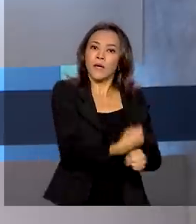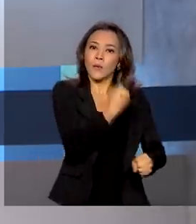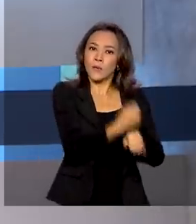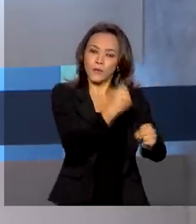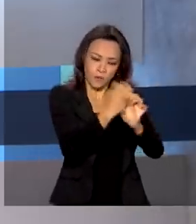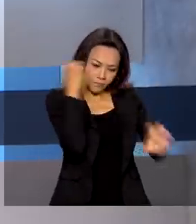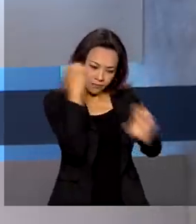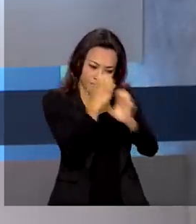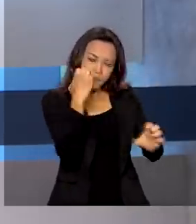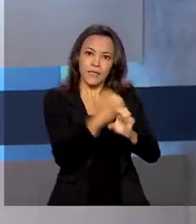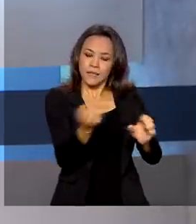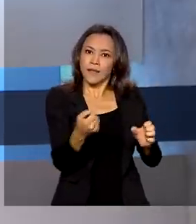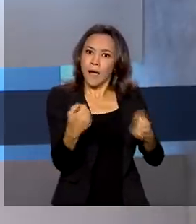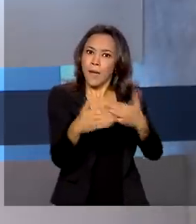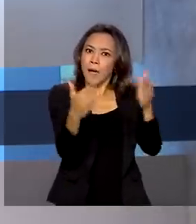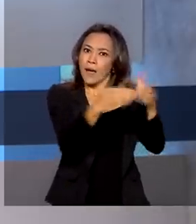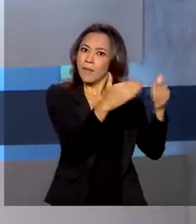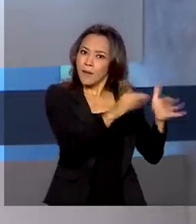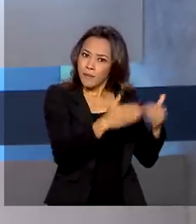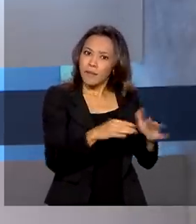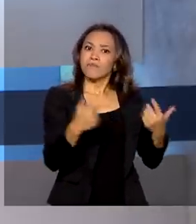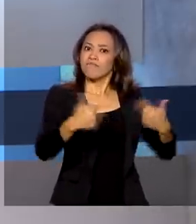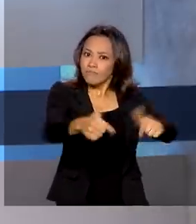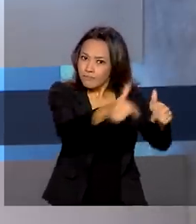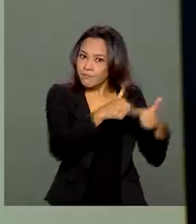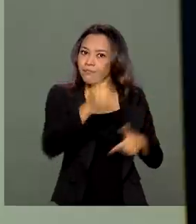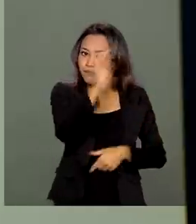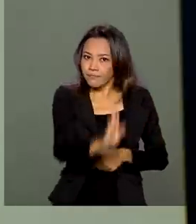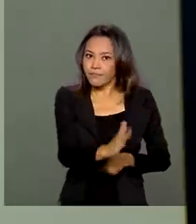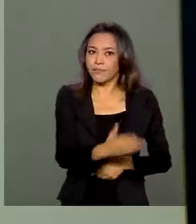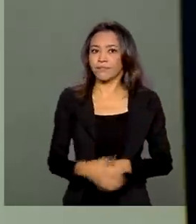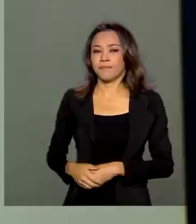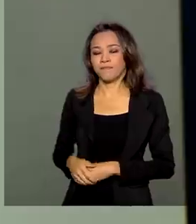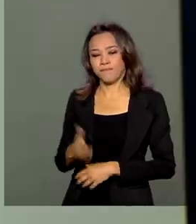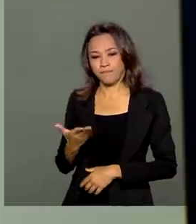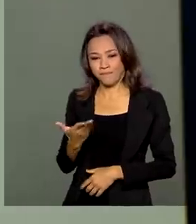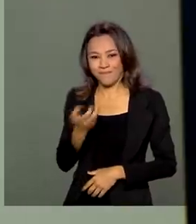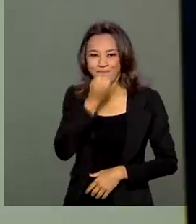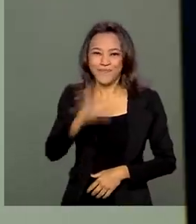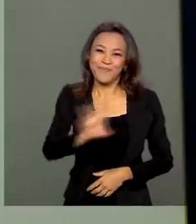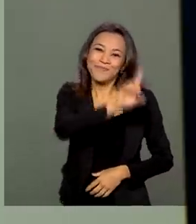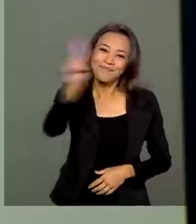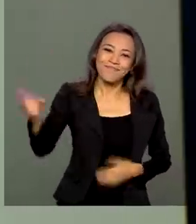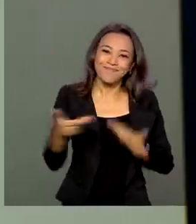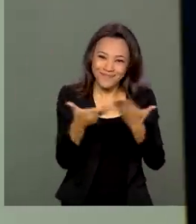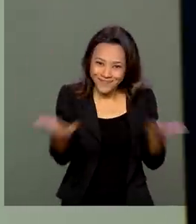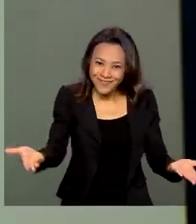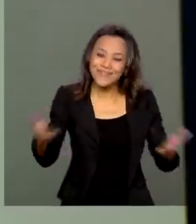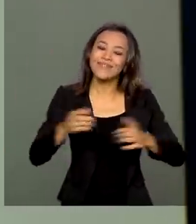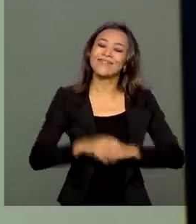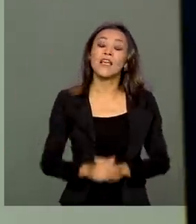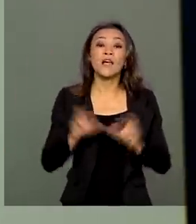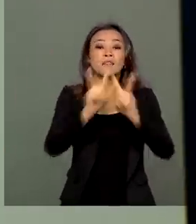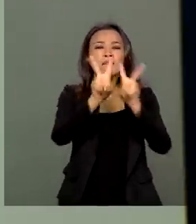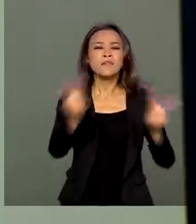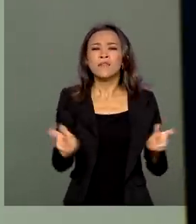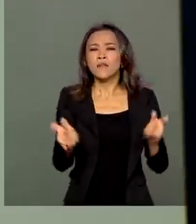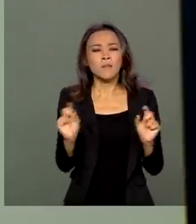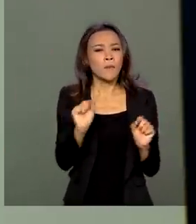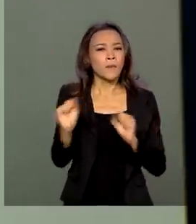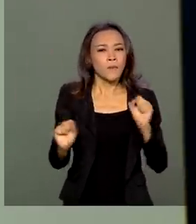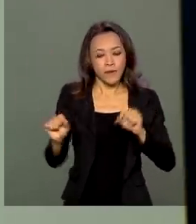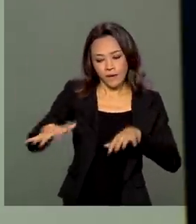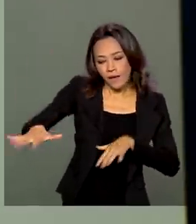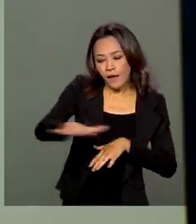civil, que está gerando mais empregos no país. Bom dia, bom dia a todos. O nosso tema de hoje é o setor de